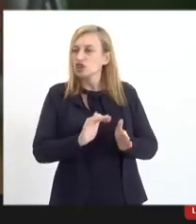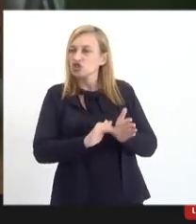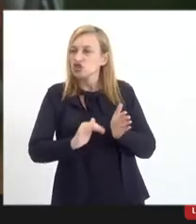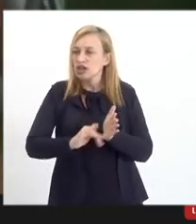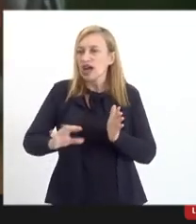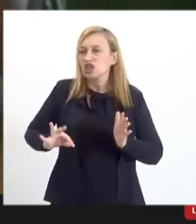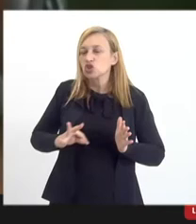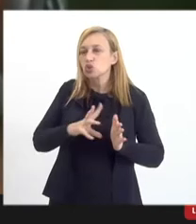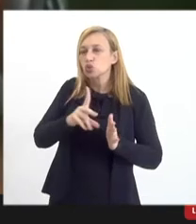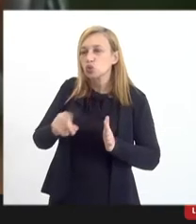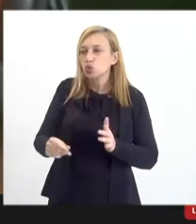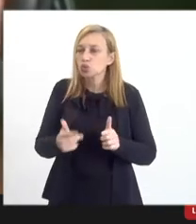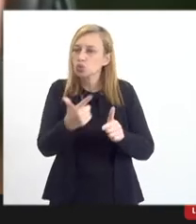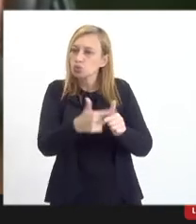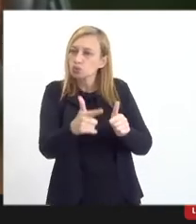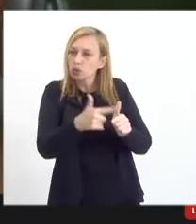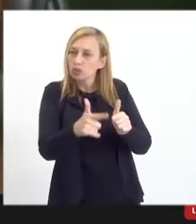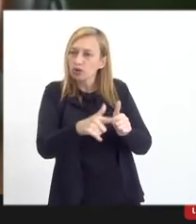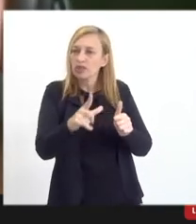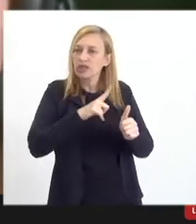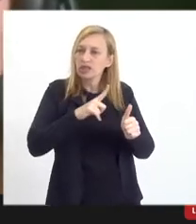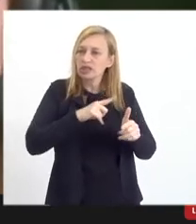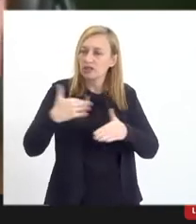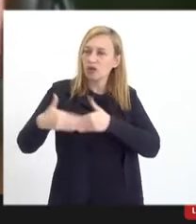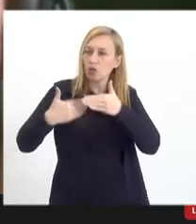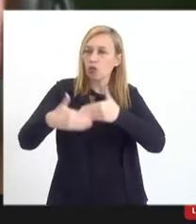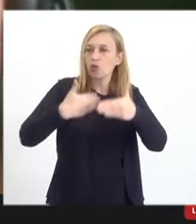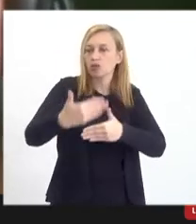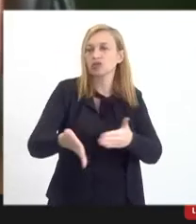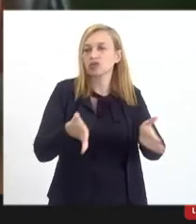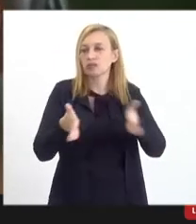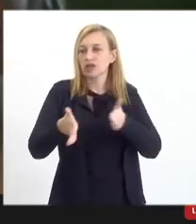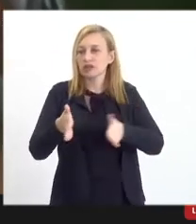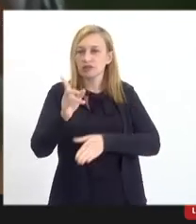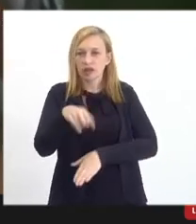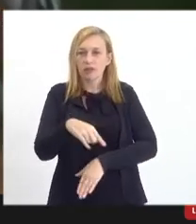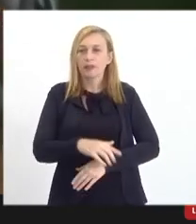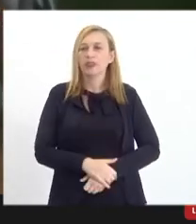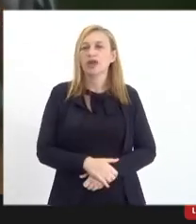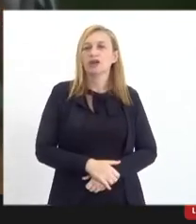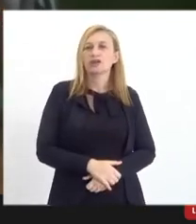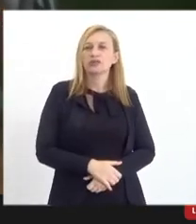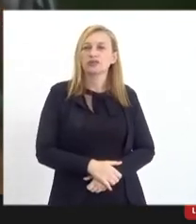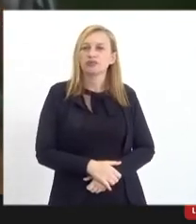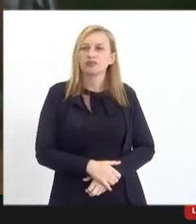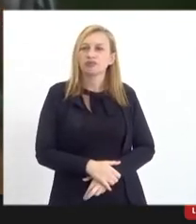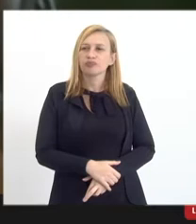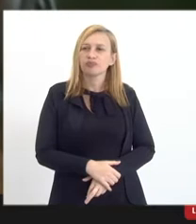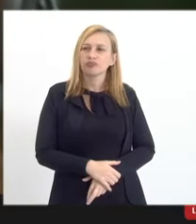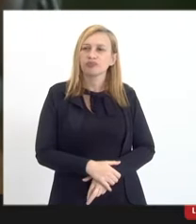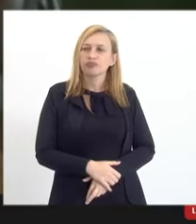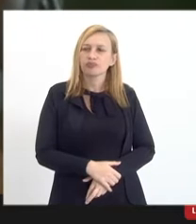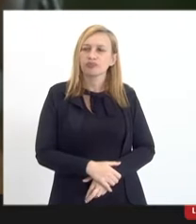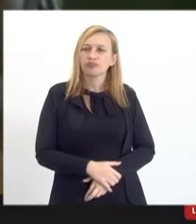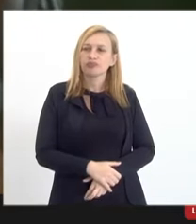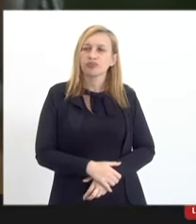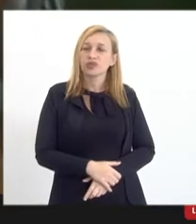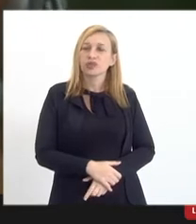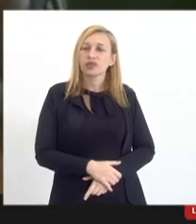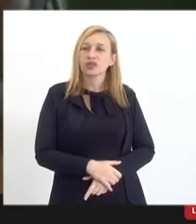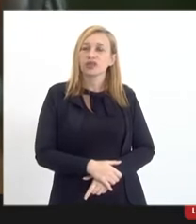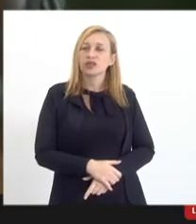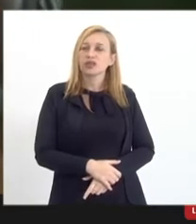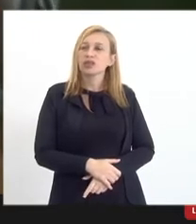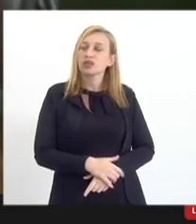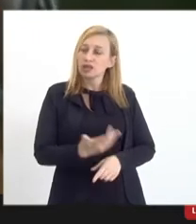que ela enfrentou ao longo dessa jornada. E a jornada foi tão bem